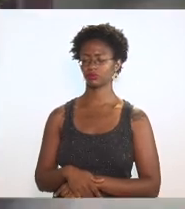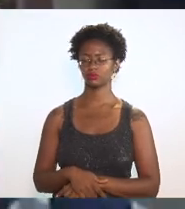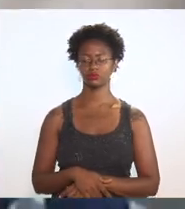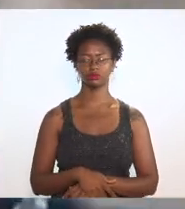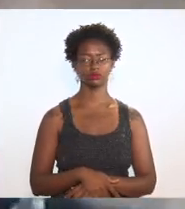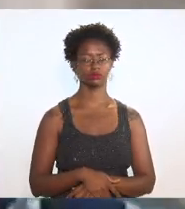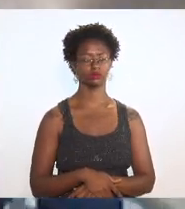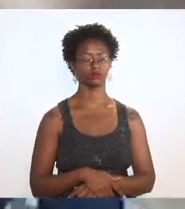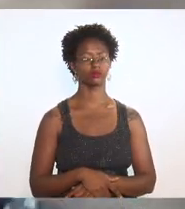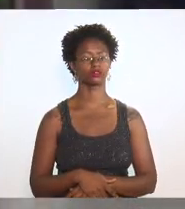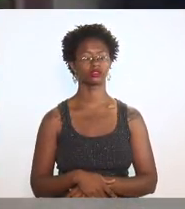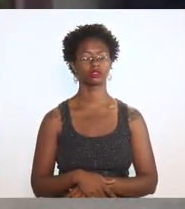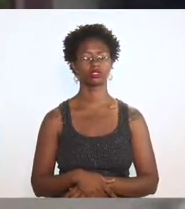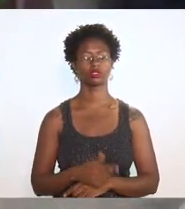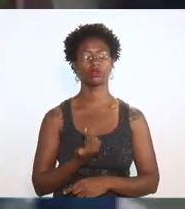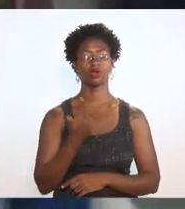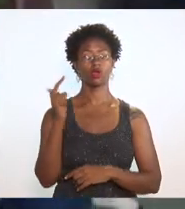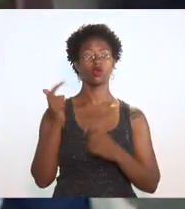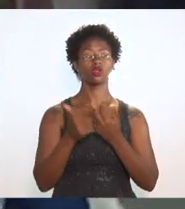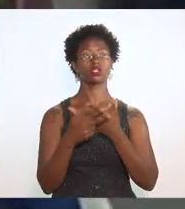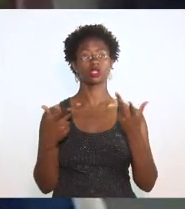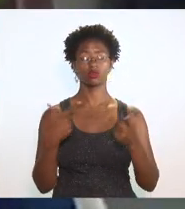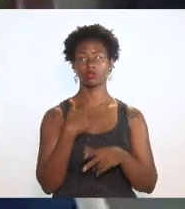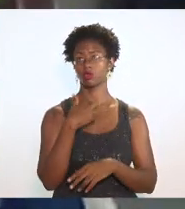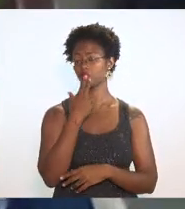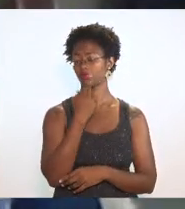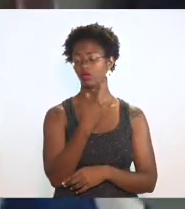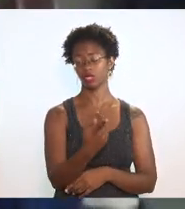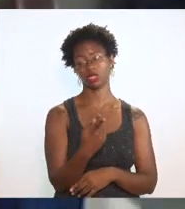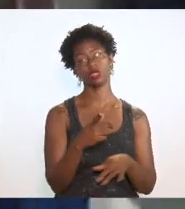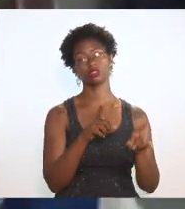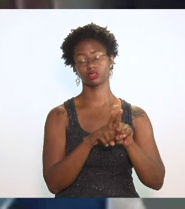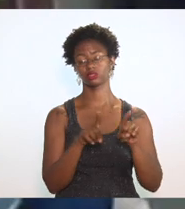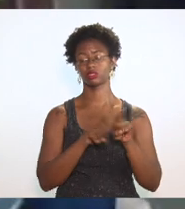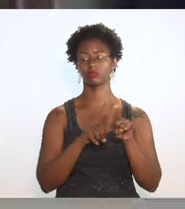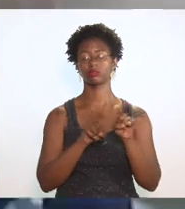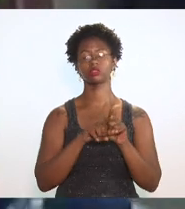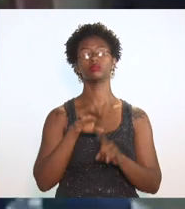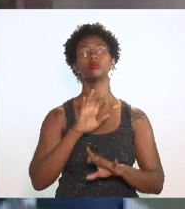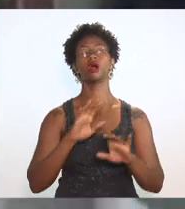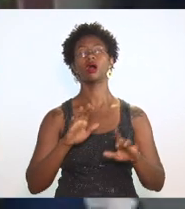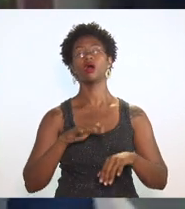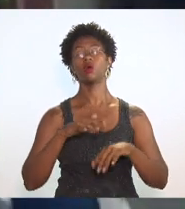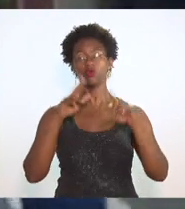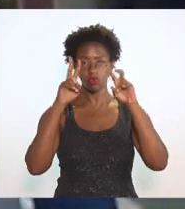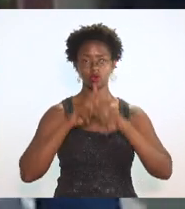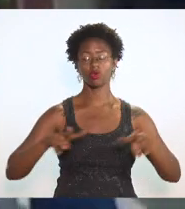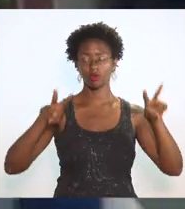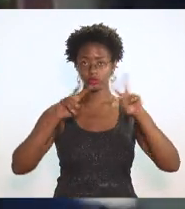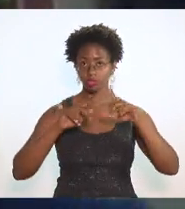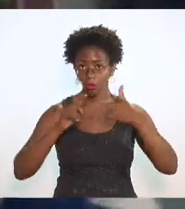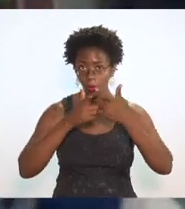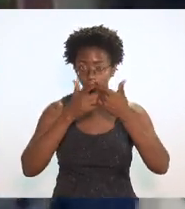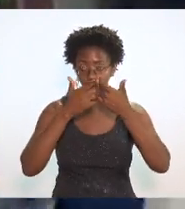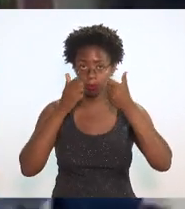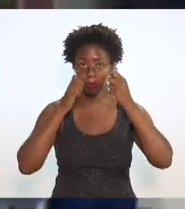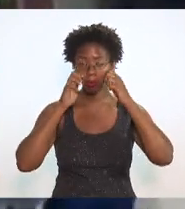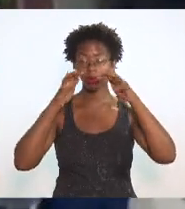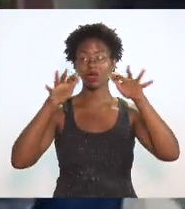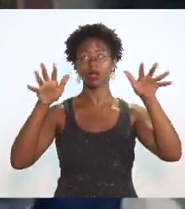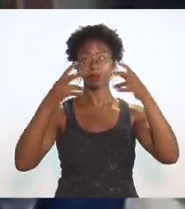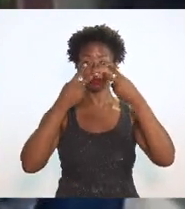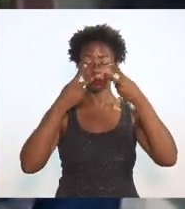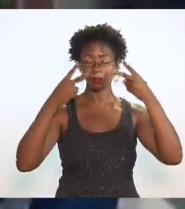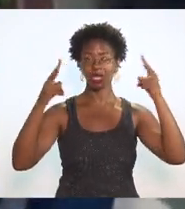outra questão que eu queria tratar e assim agora já indo para uma visão mais ampla e diante assim da condição de